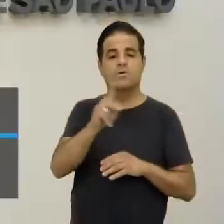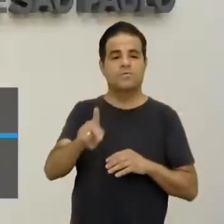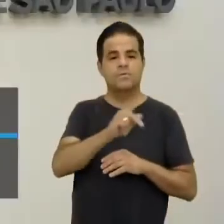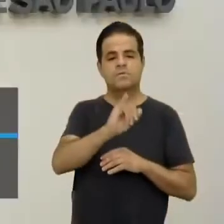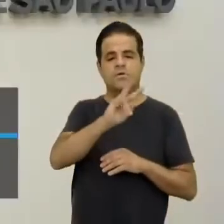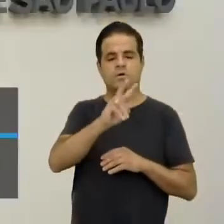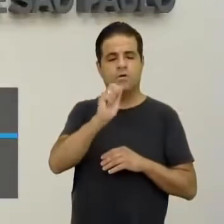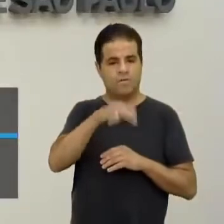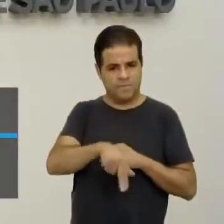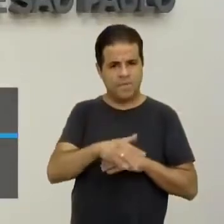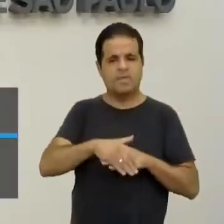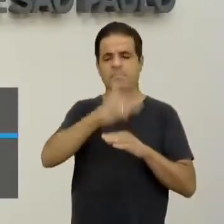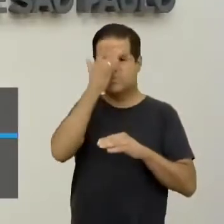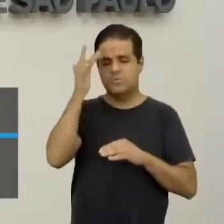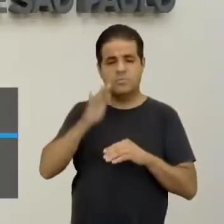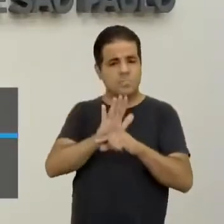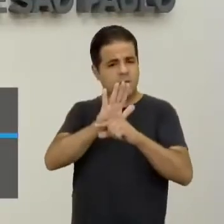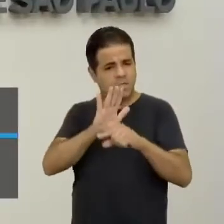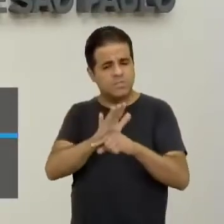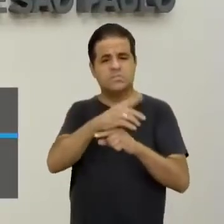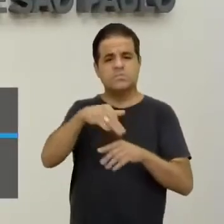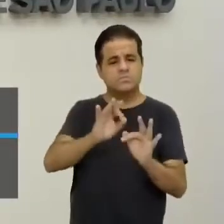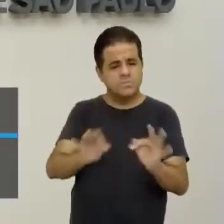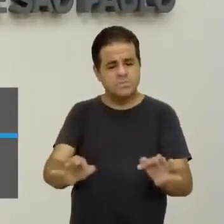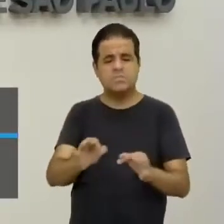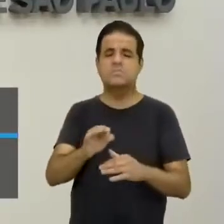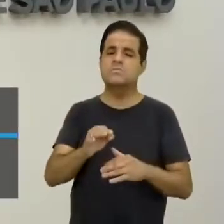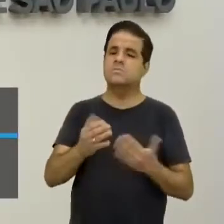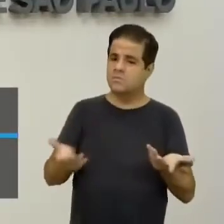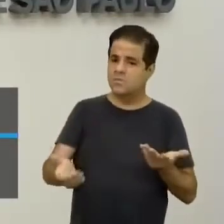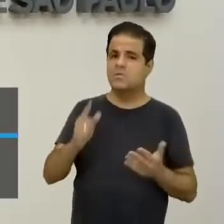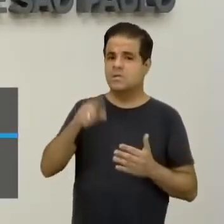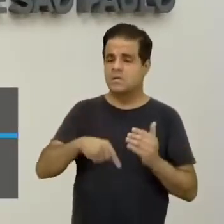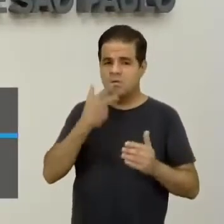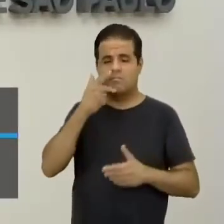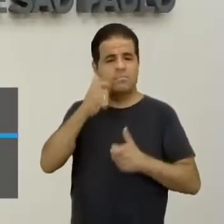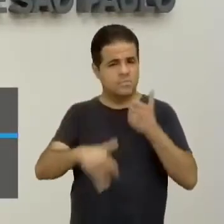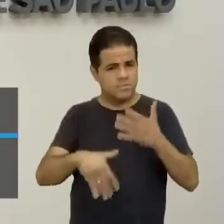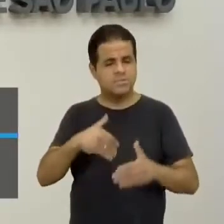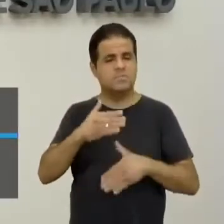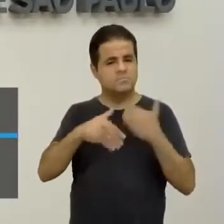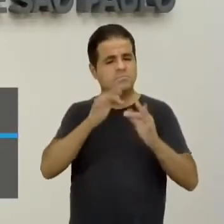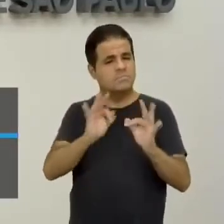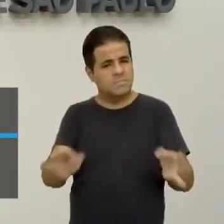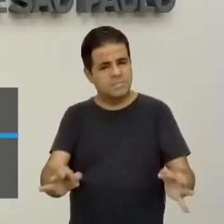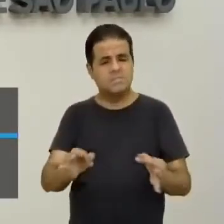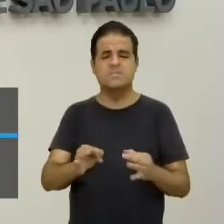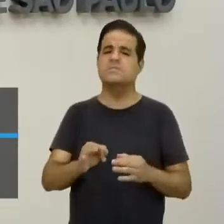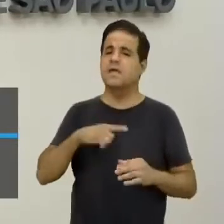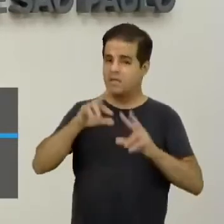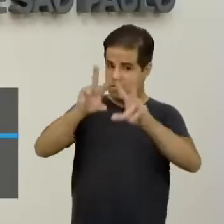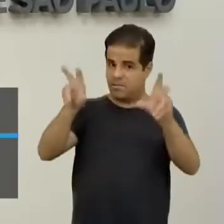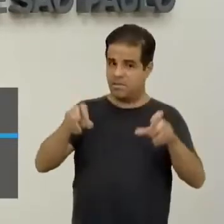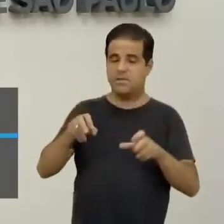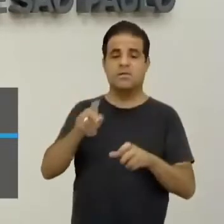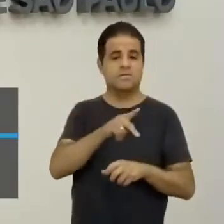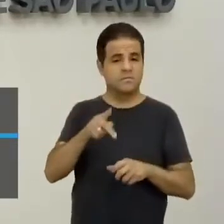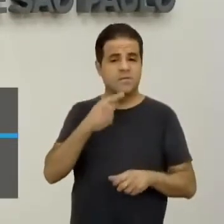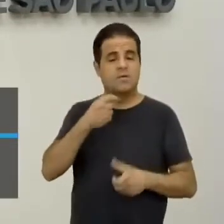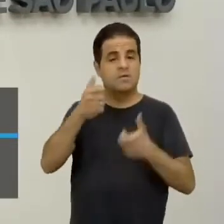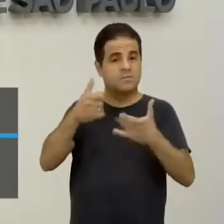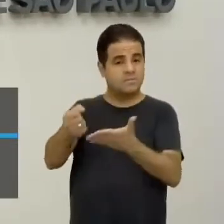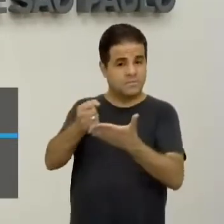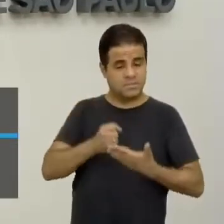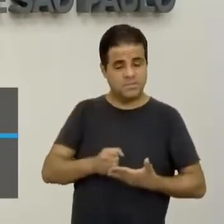Os mais humildes e menos favorecidos, no geral, assim, eles estão dizendo os mais humildes, mas é muito essa questão que o professor Alcides